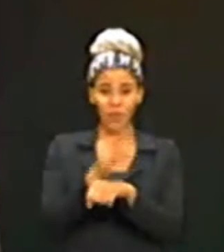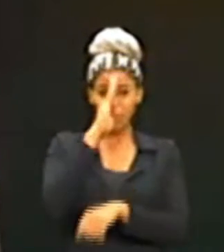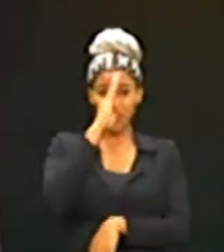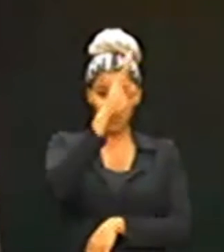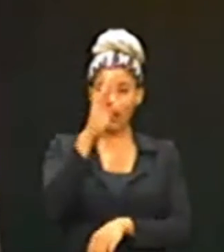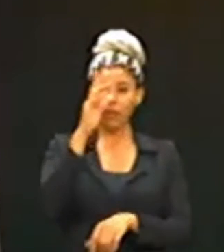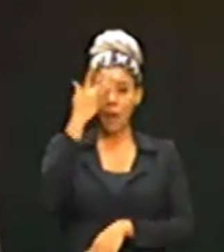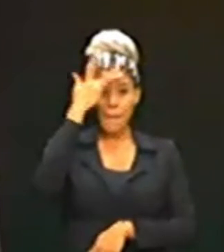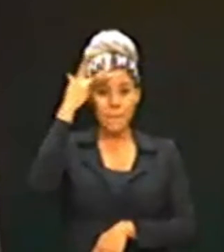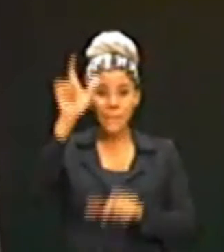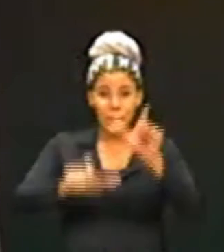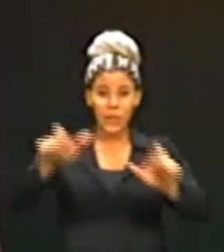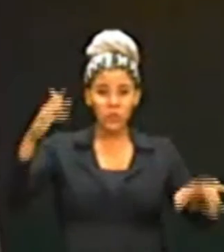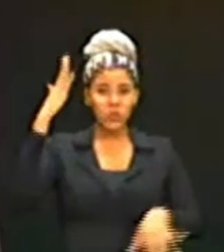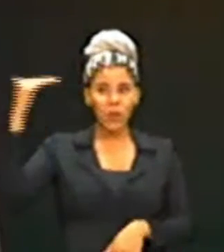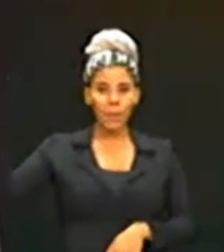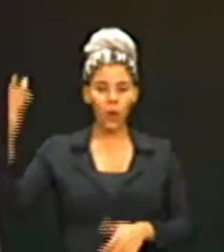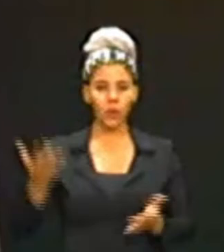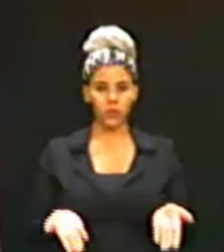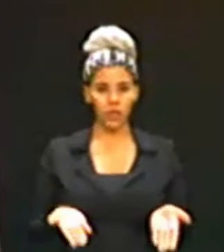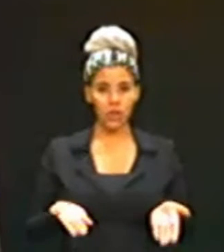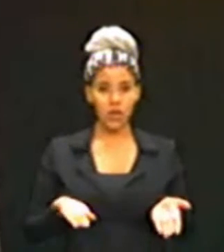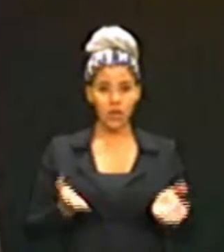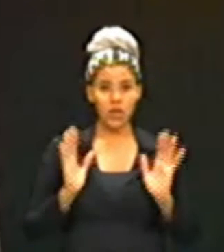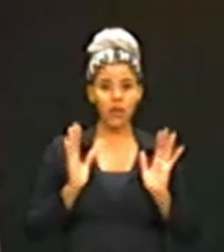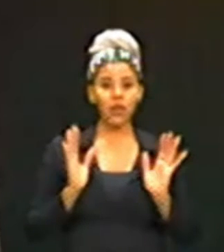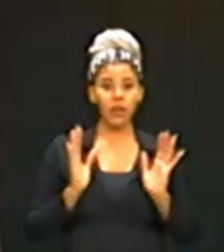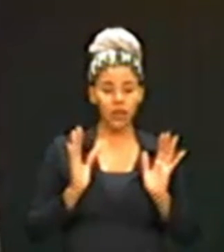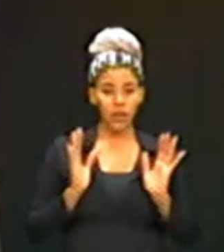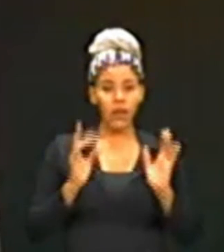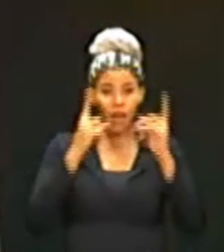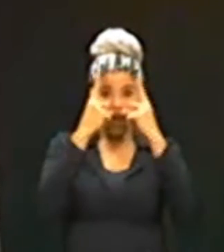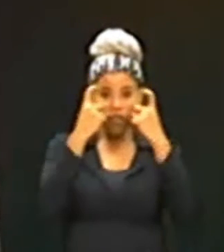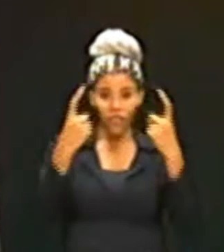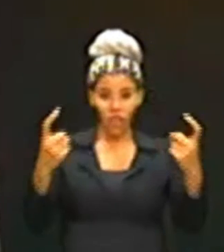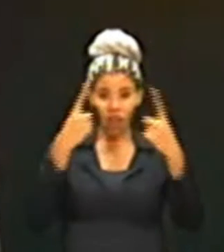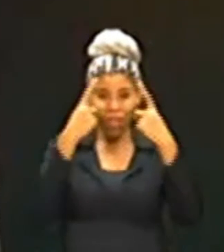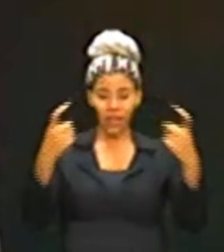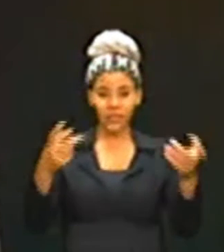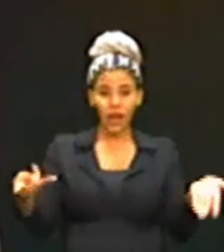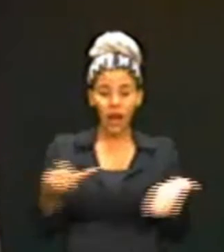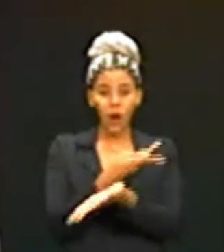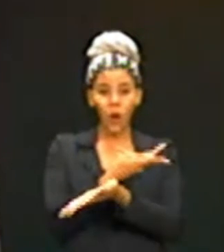públicas. E a violência que acontece